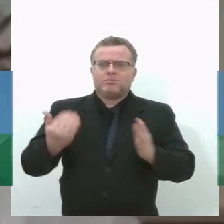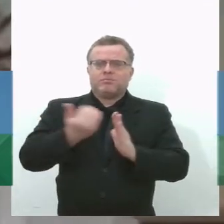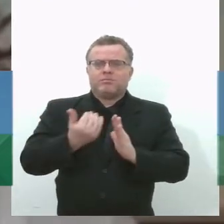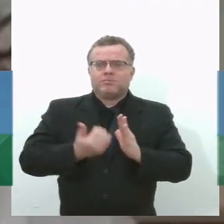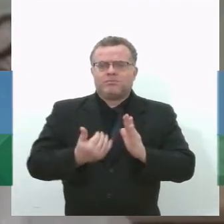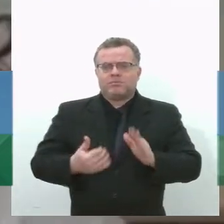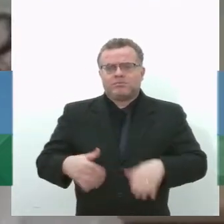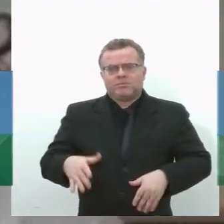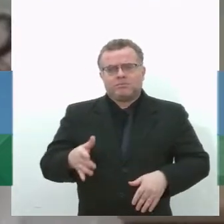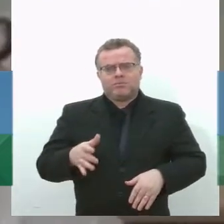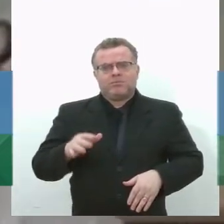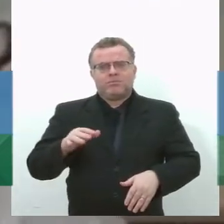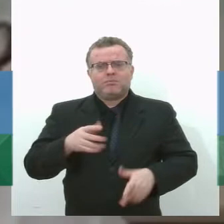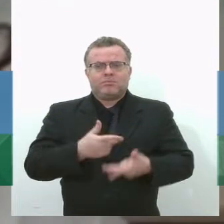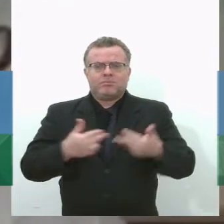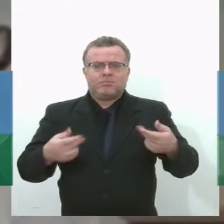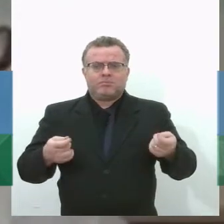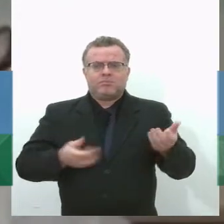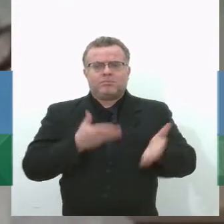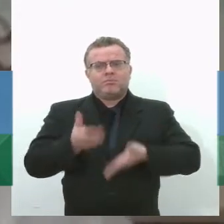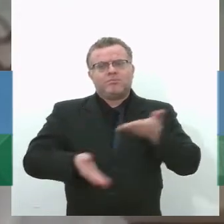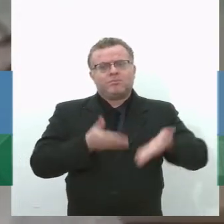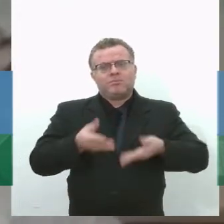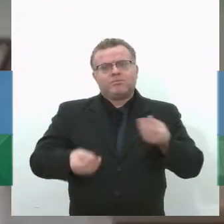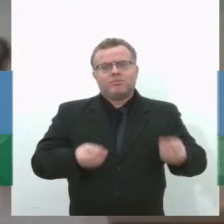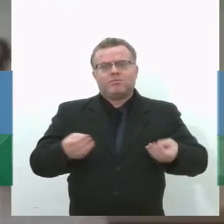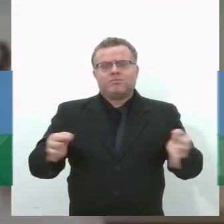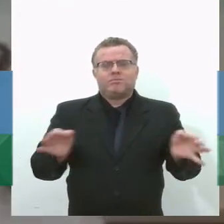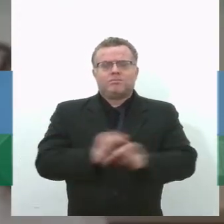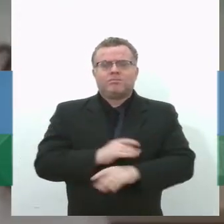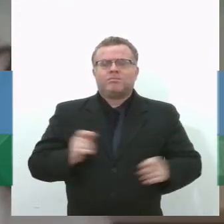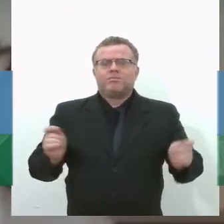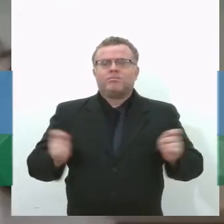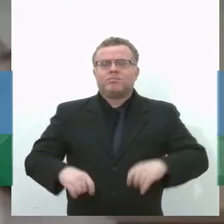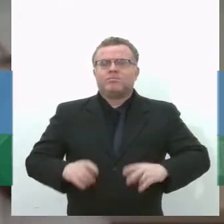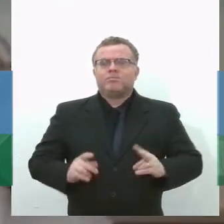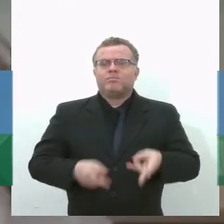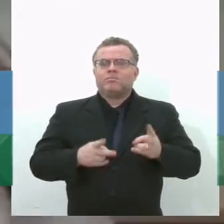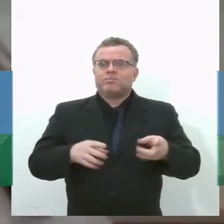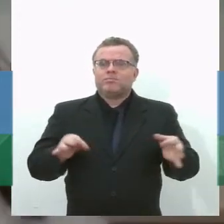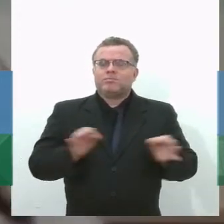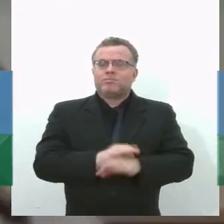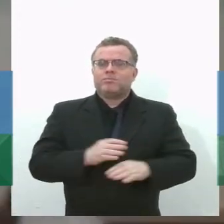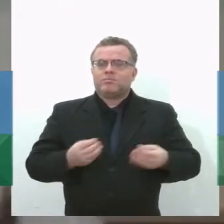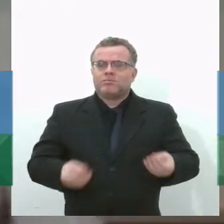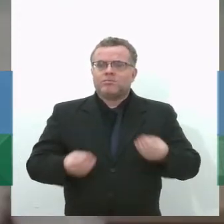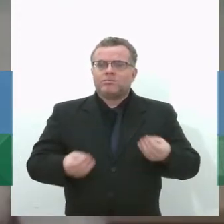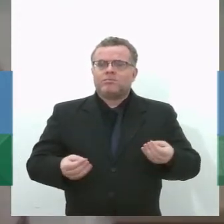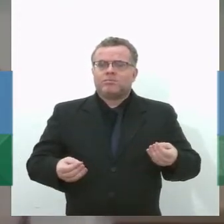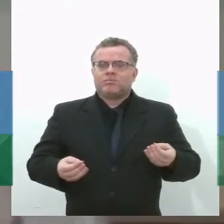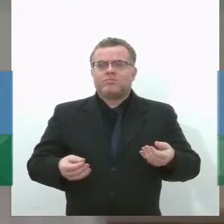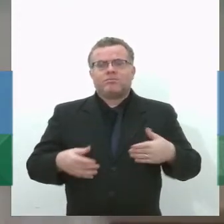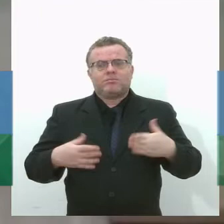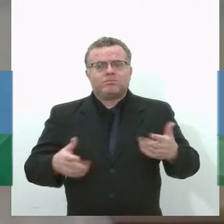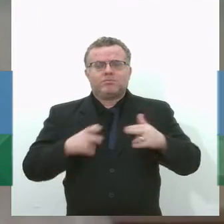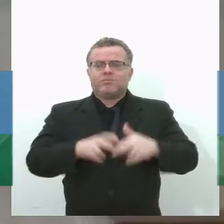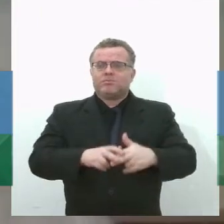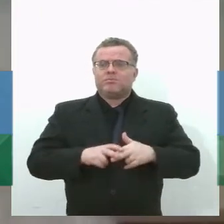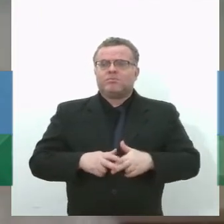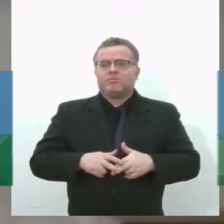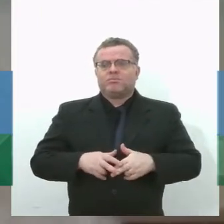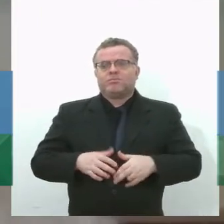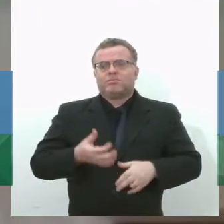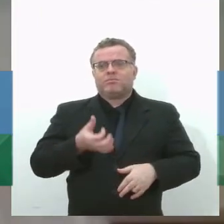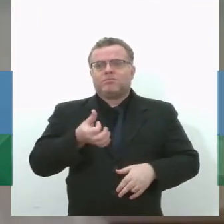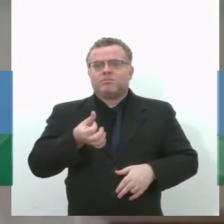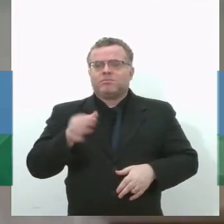de tratamento de resíduos sólidos urbanos. São 40 dessas são em aterros. Então, assim, só 6% de todos